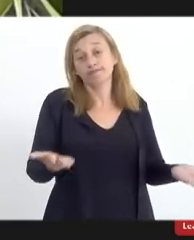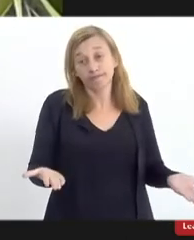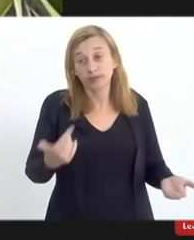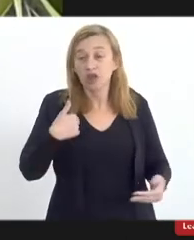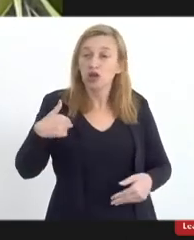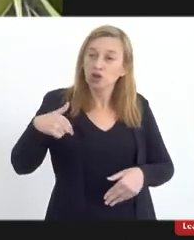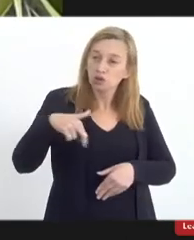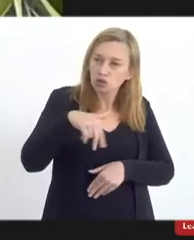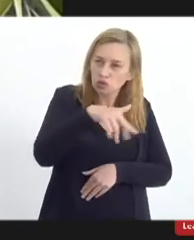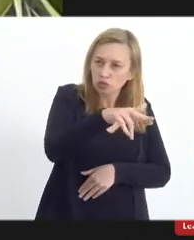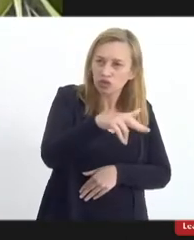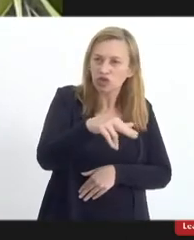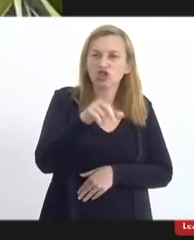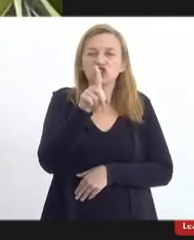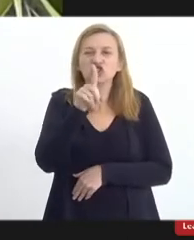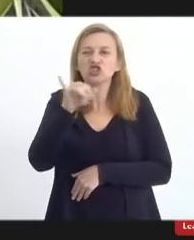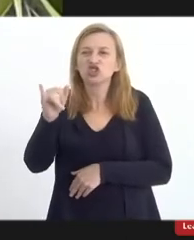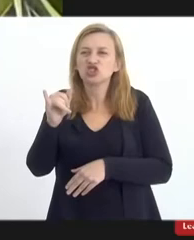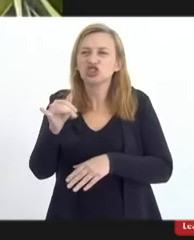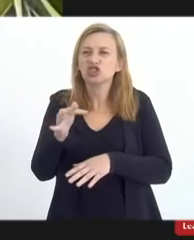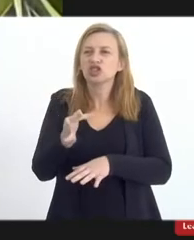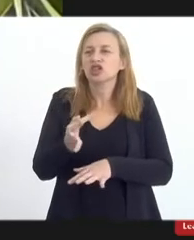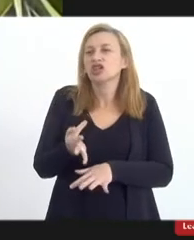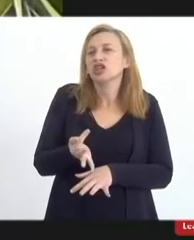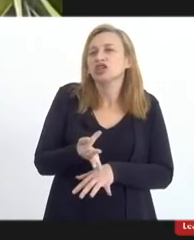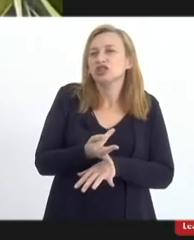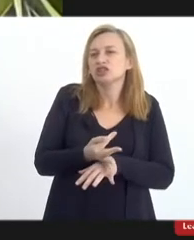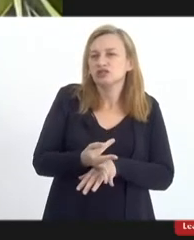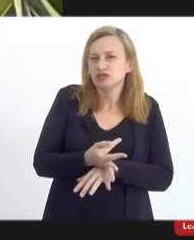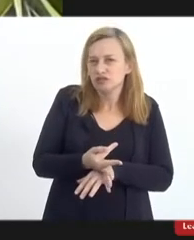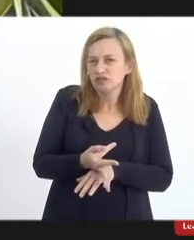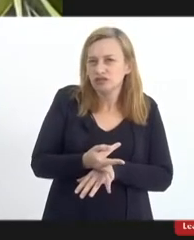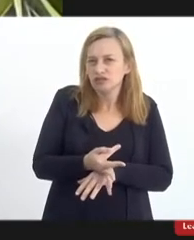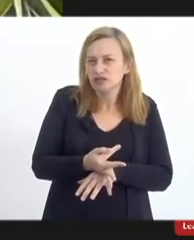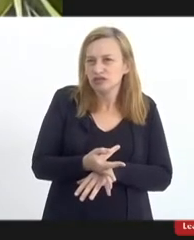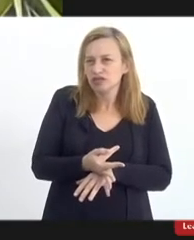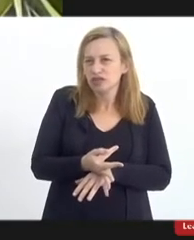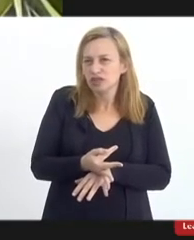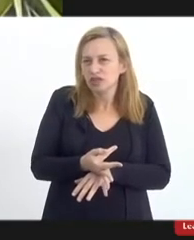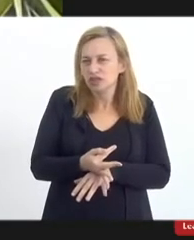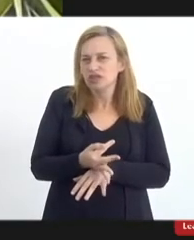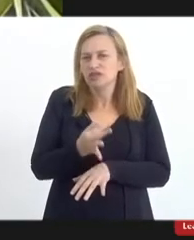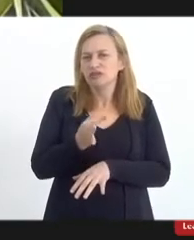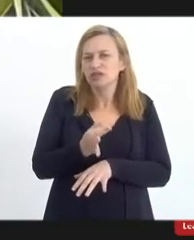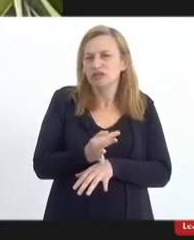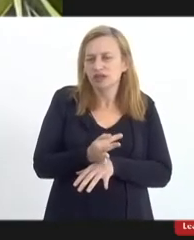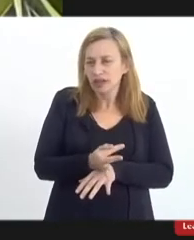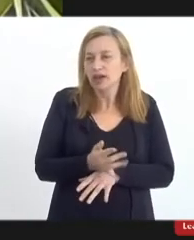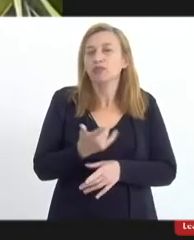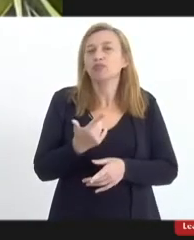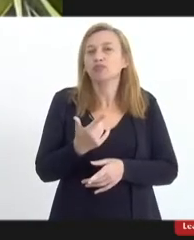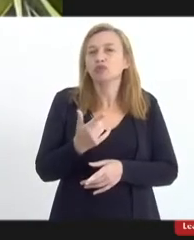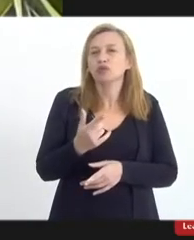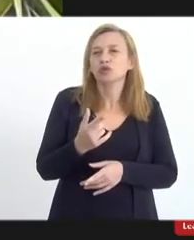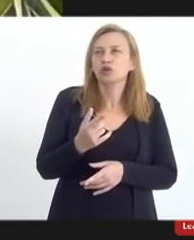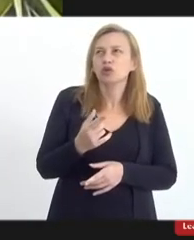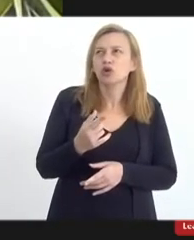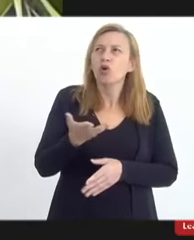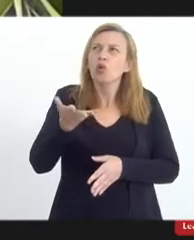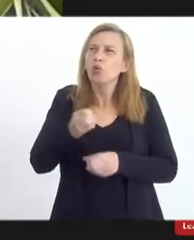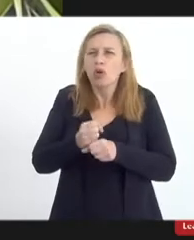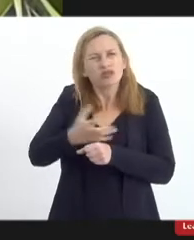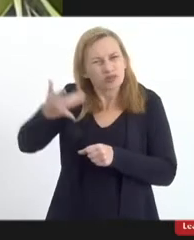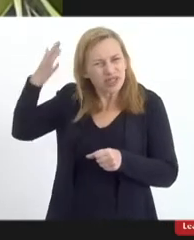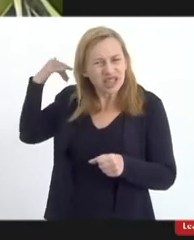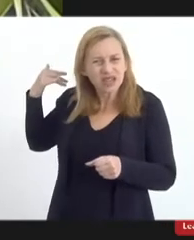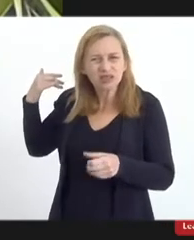subi no dia de feriado, para lavar a cabeça dos filhos de santo, que foi no dia 11 de junho, eu não me lembro, e do ano retrasado, ano